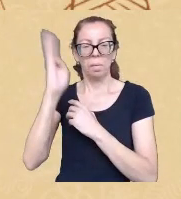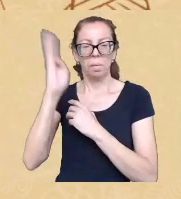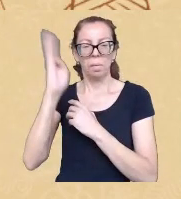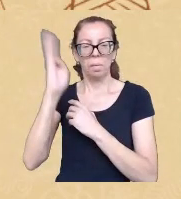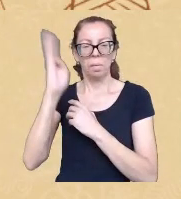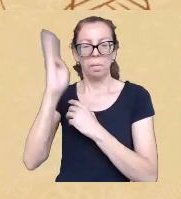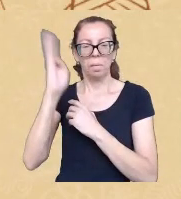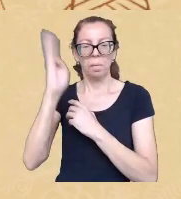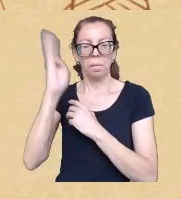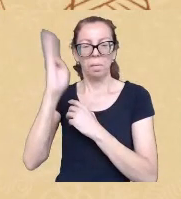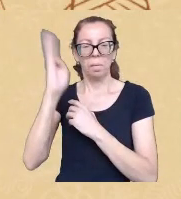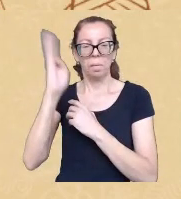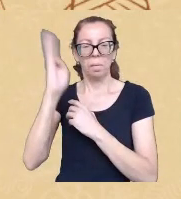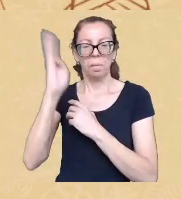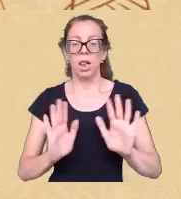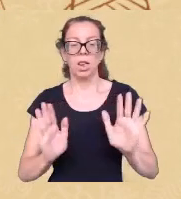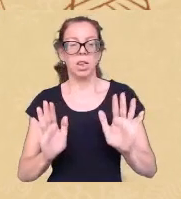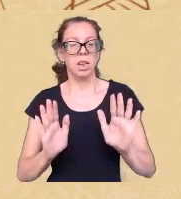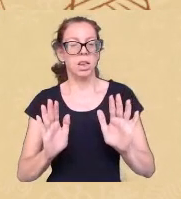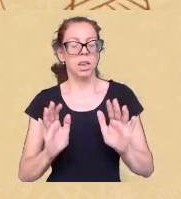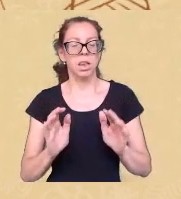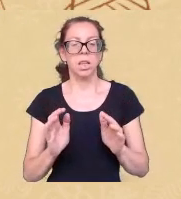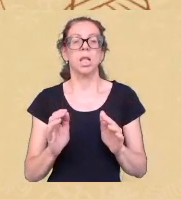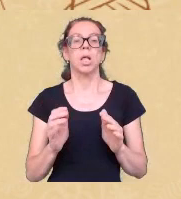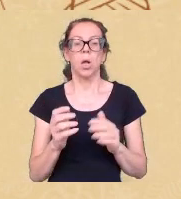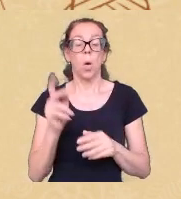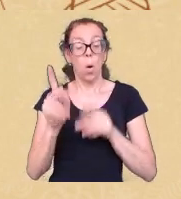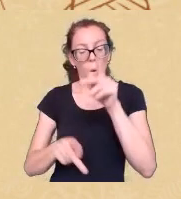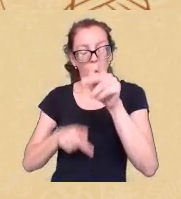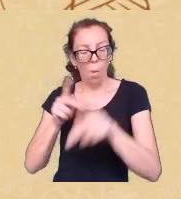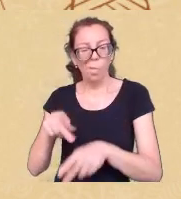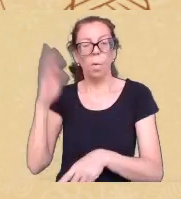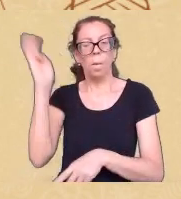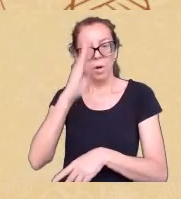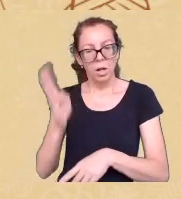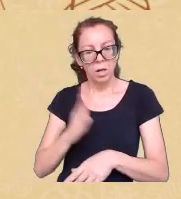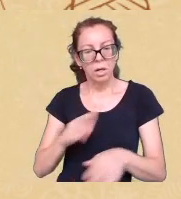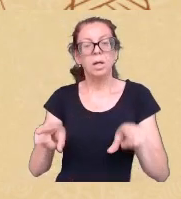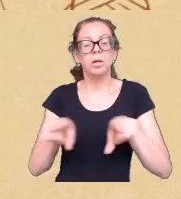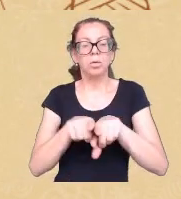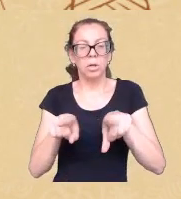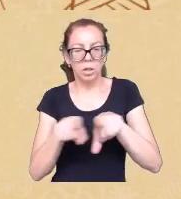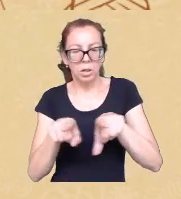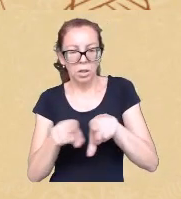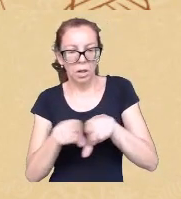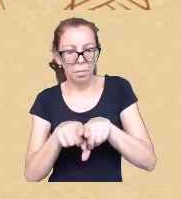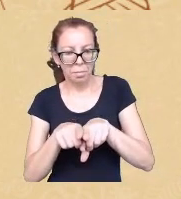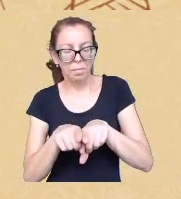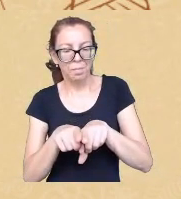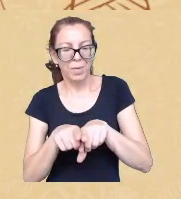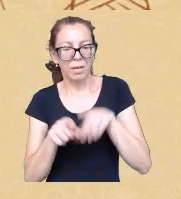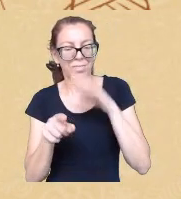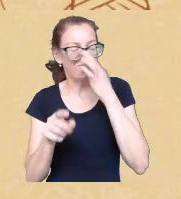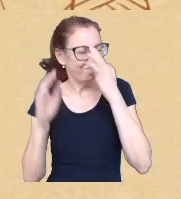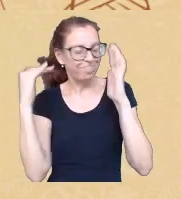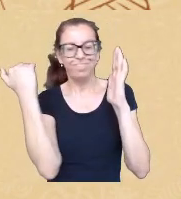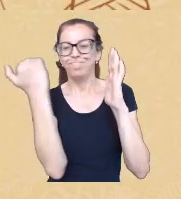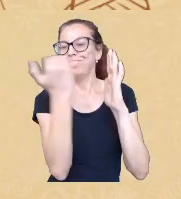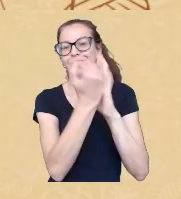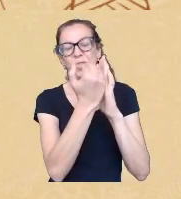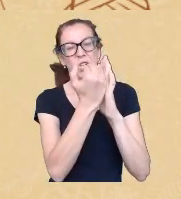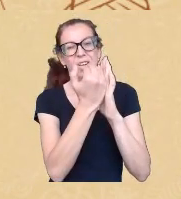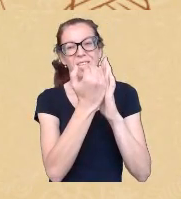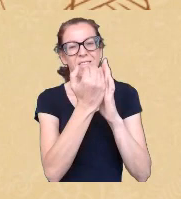da sociedade brasileira não se desbruça sobre as relações étnico-raciais porque há um lugar de